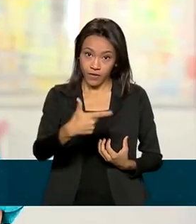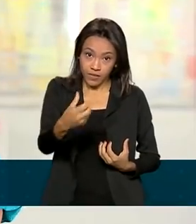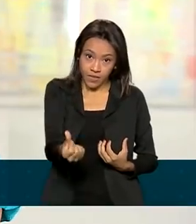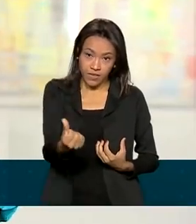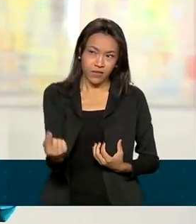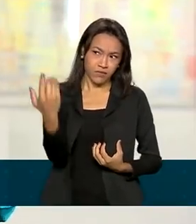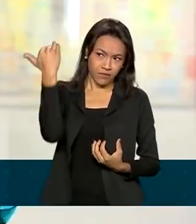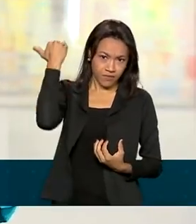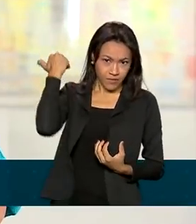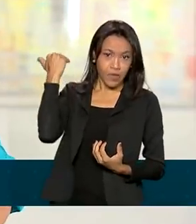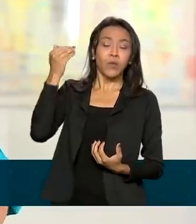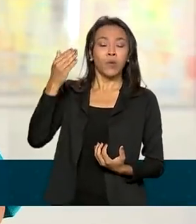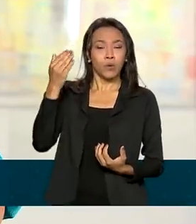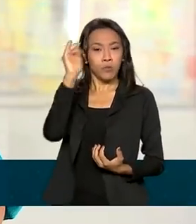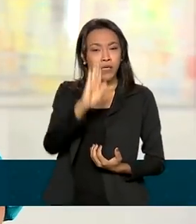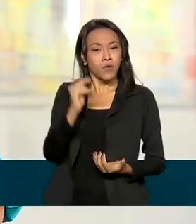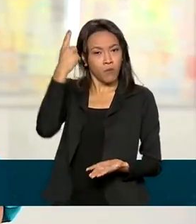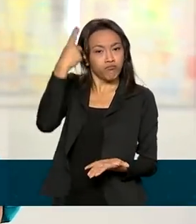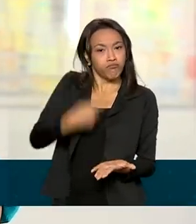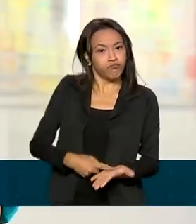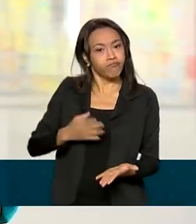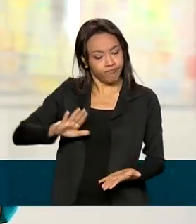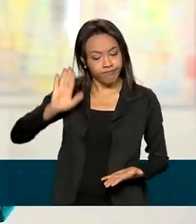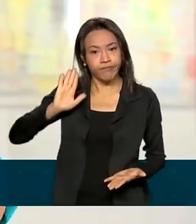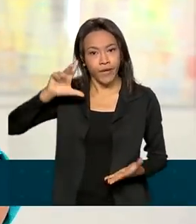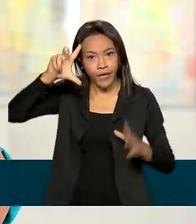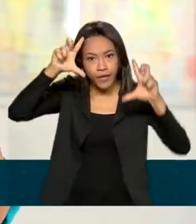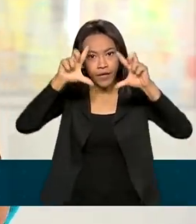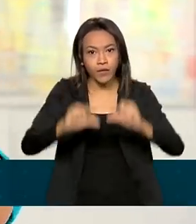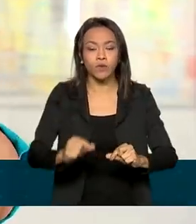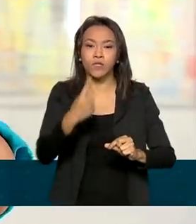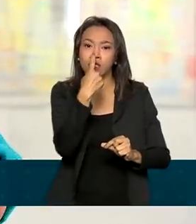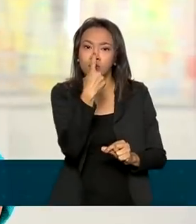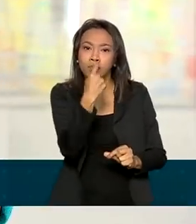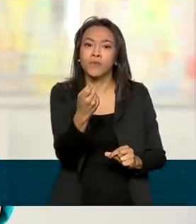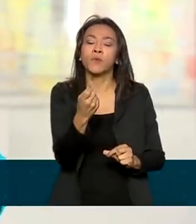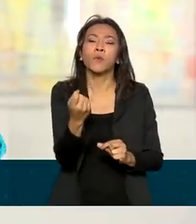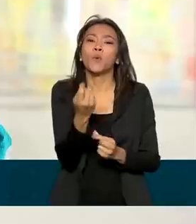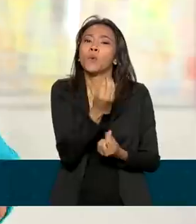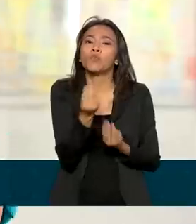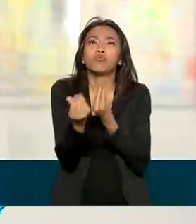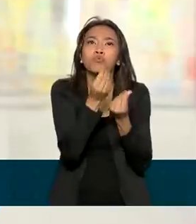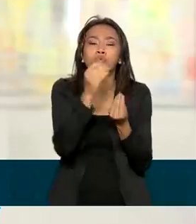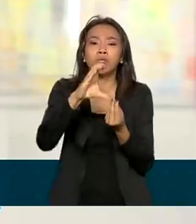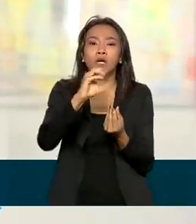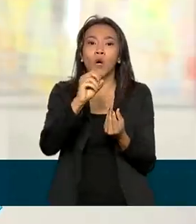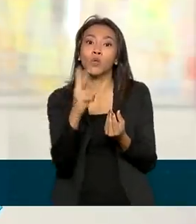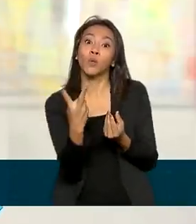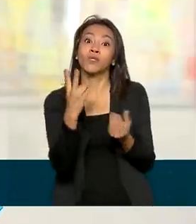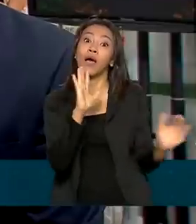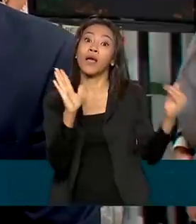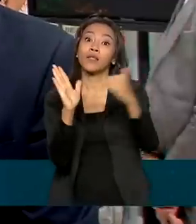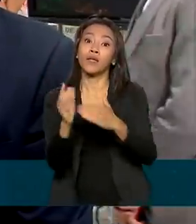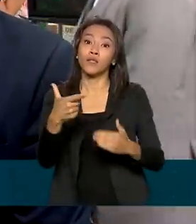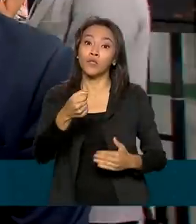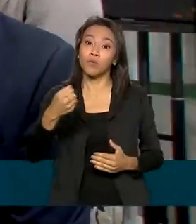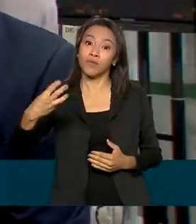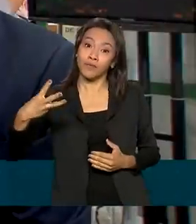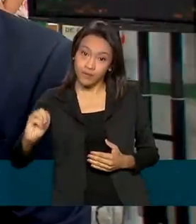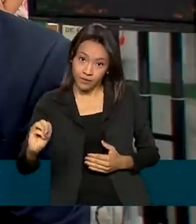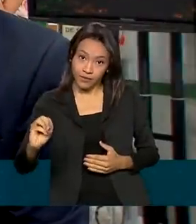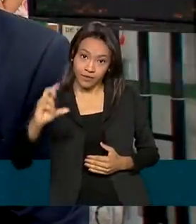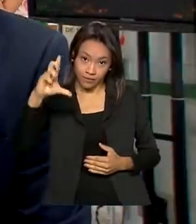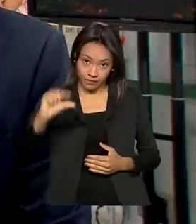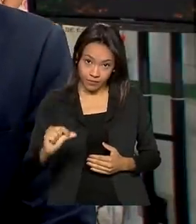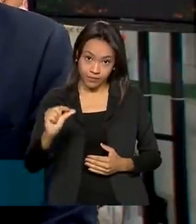o Brasil se comprometeu em reduzir as emissões de gases do efeito estufa pela metade até 2030. O governo federal está